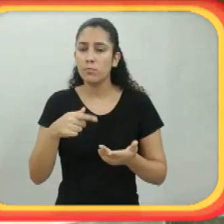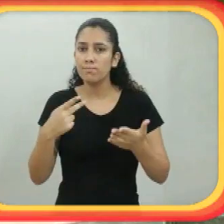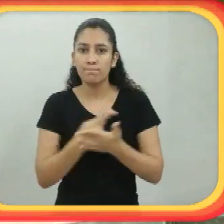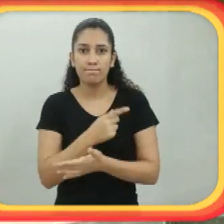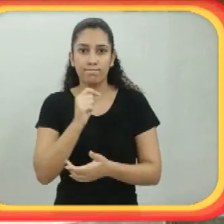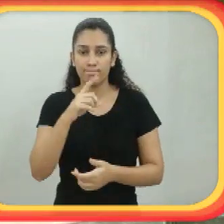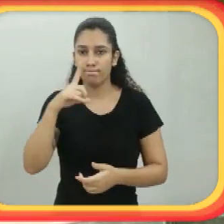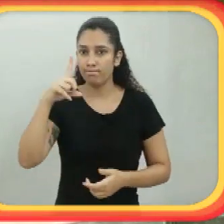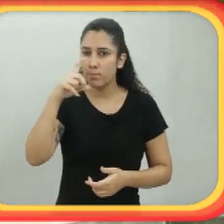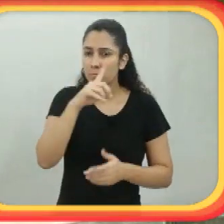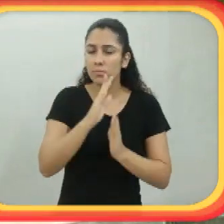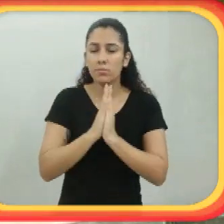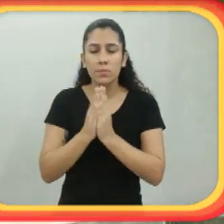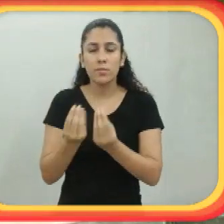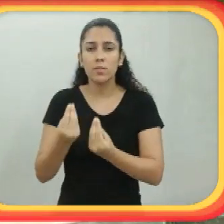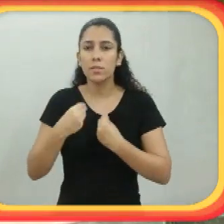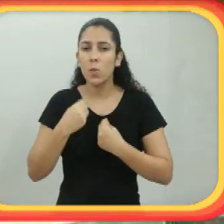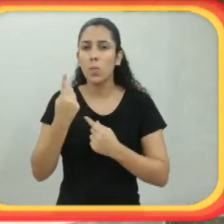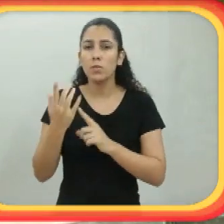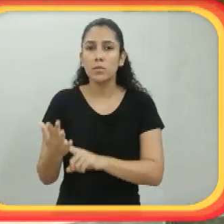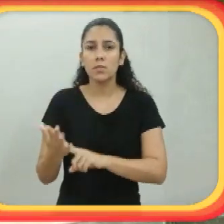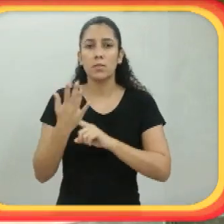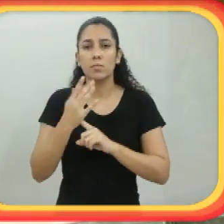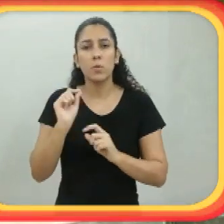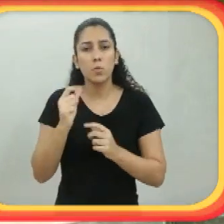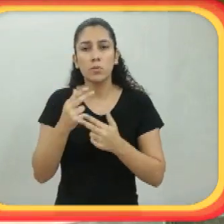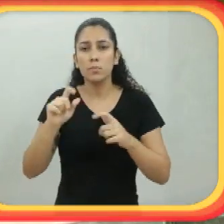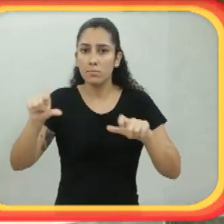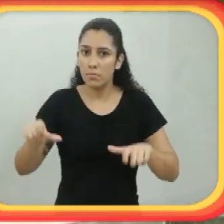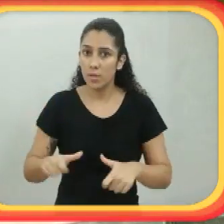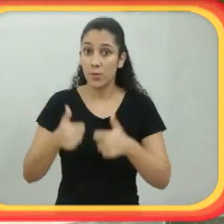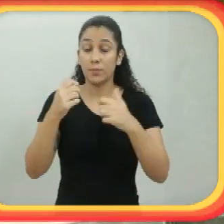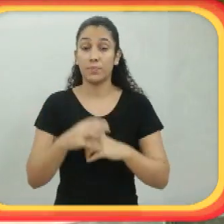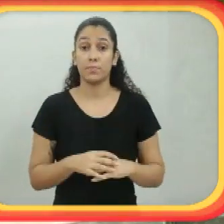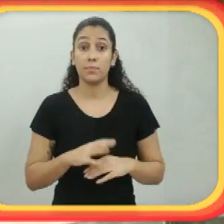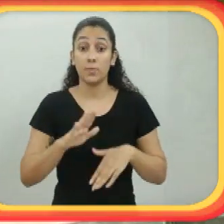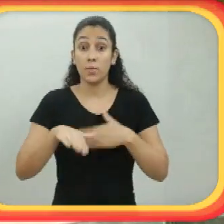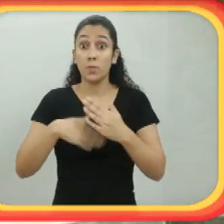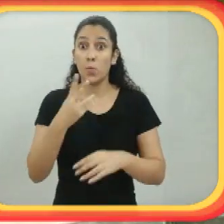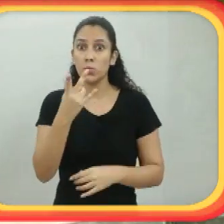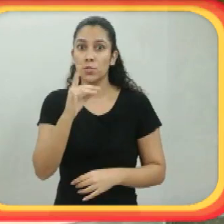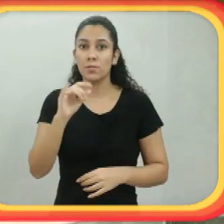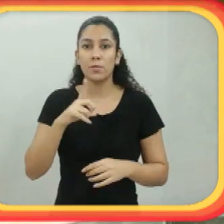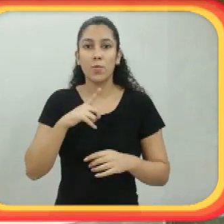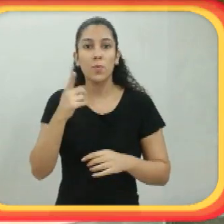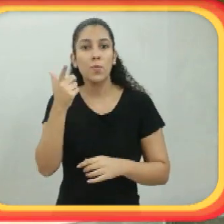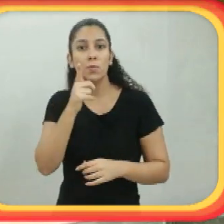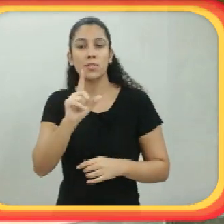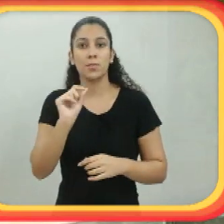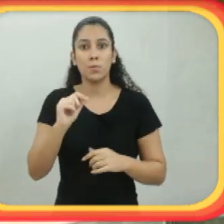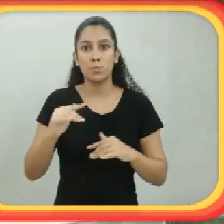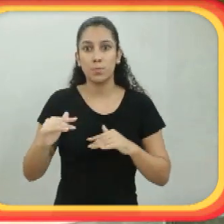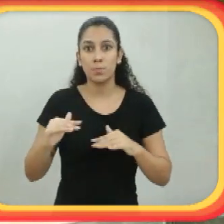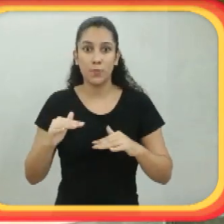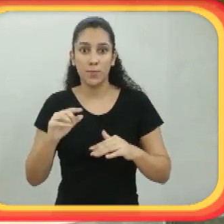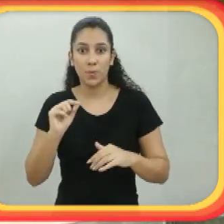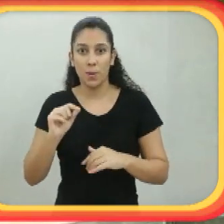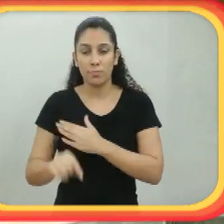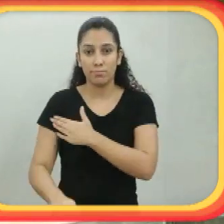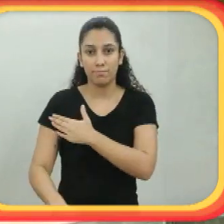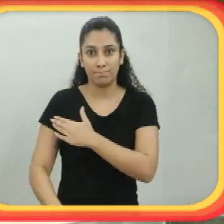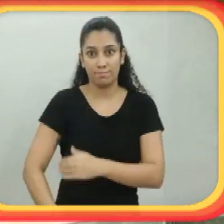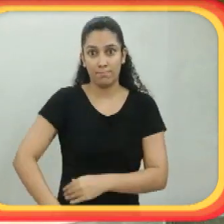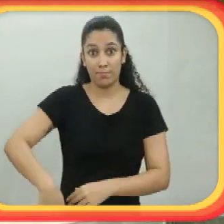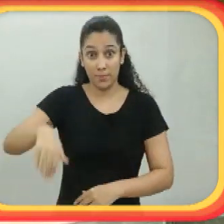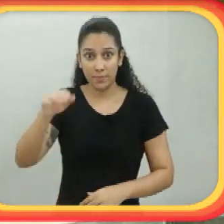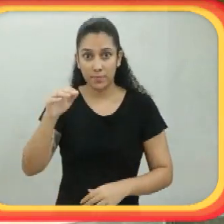muita fé. Então ainda no hospital, quando eu não mexia nada, porque no início eu realmente não mexia nada, eu rezei